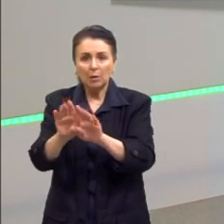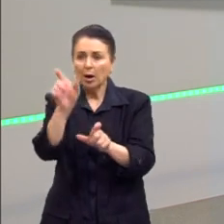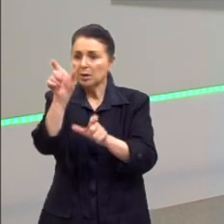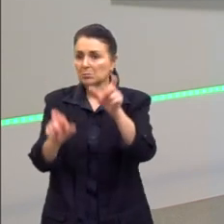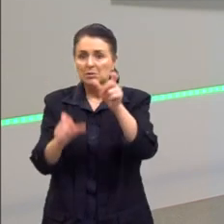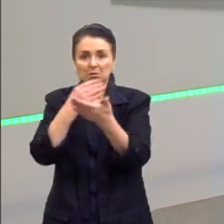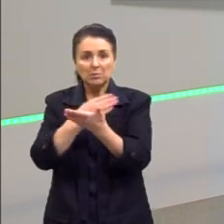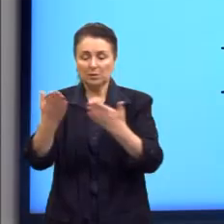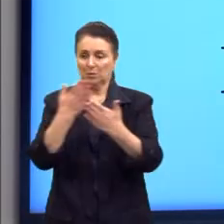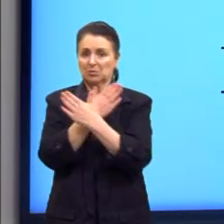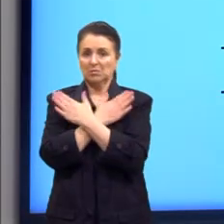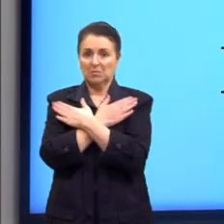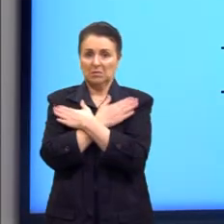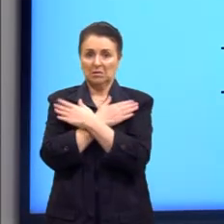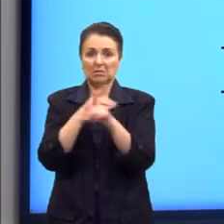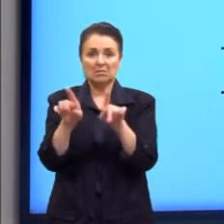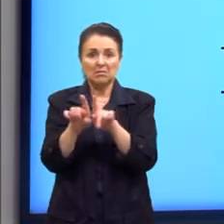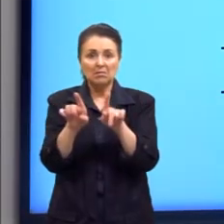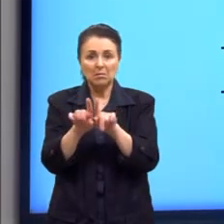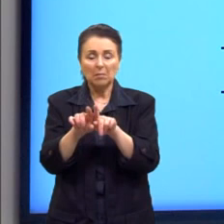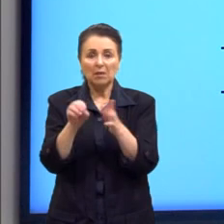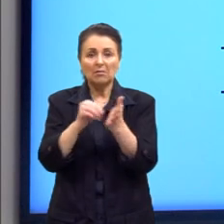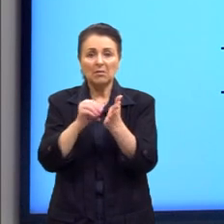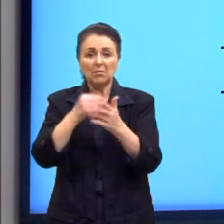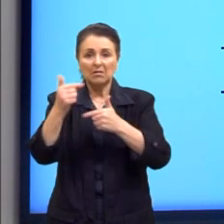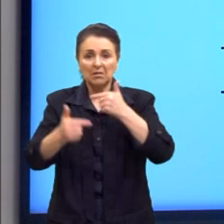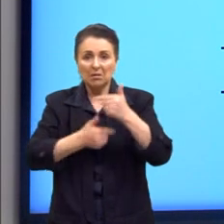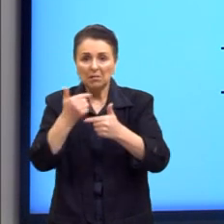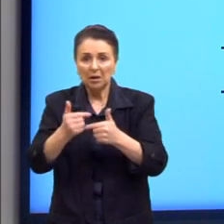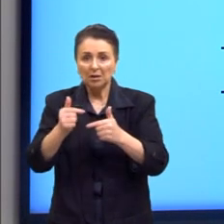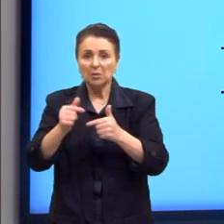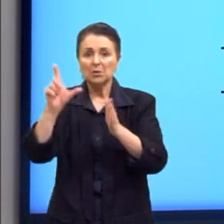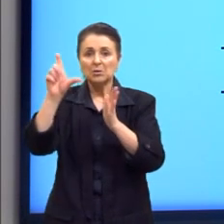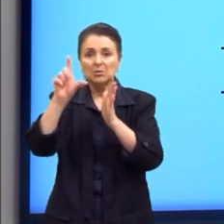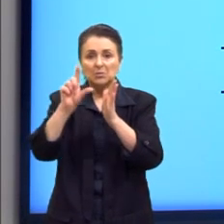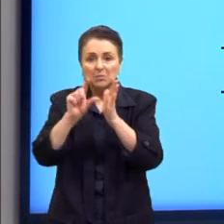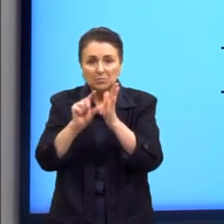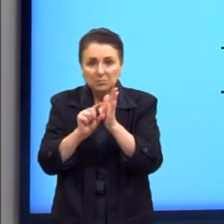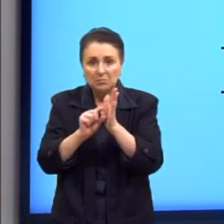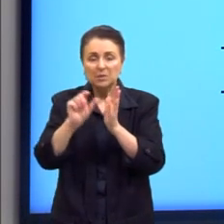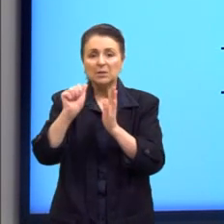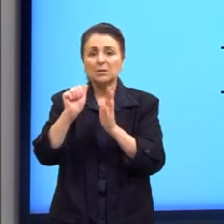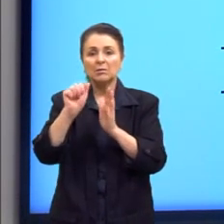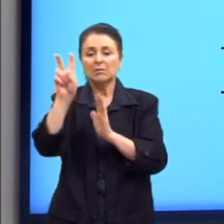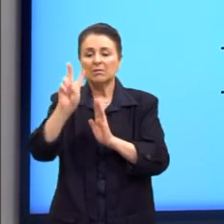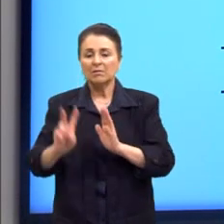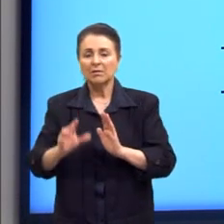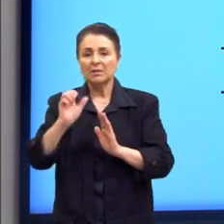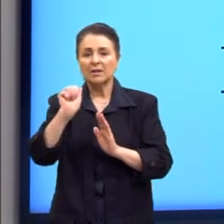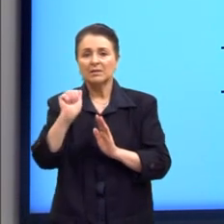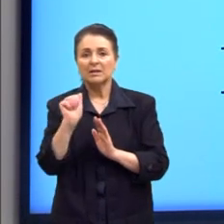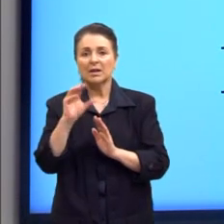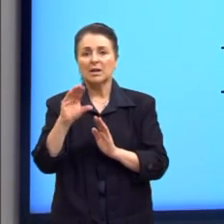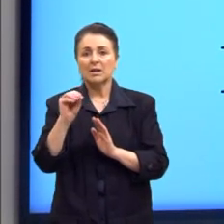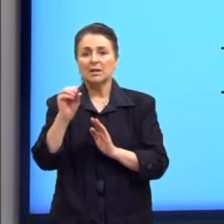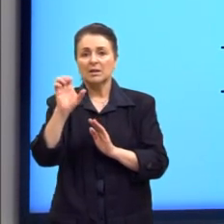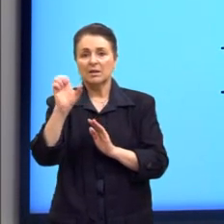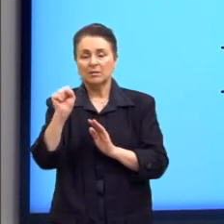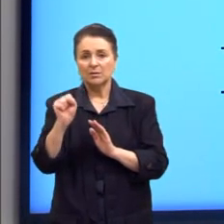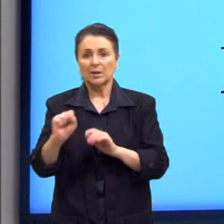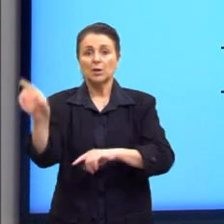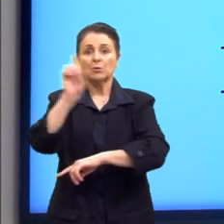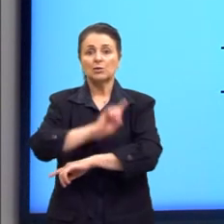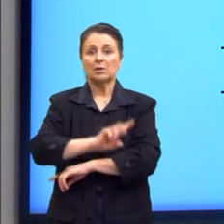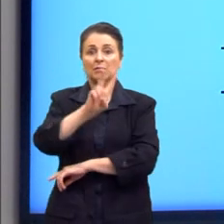emprego. A queda dessas ações, nesse momento que todo mundo tentou vender junto e quebrou a bolsa, foi em 24 de